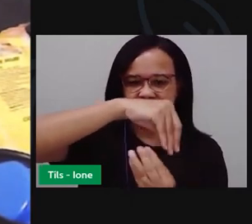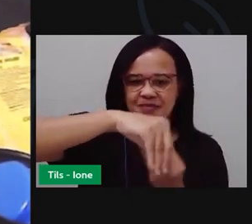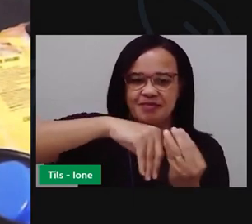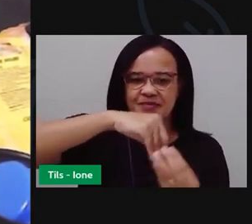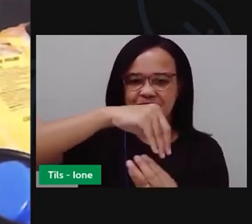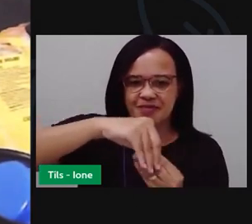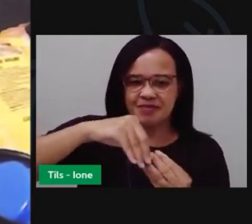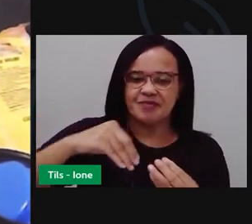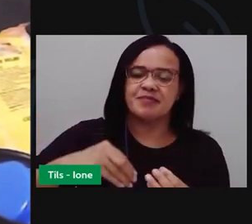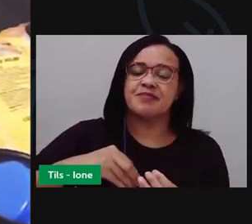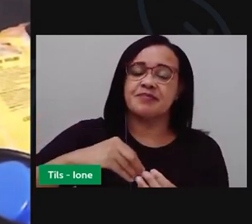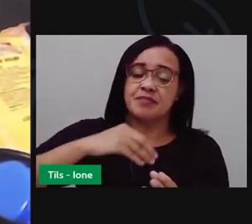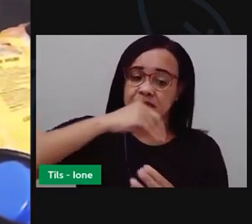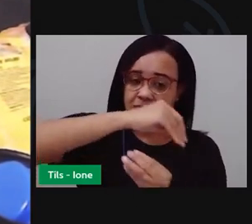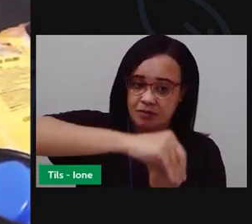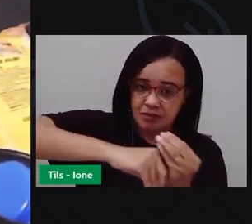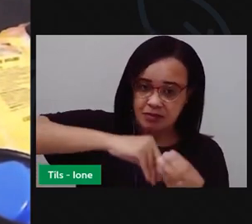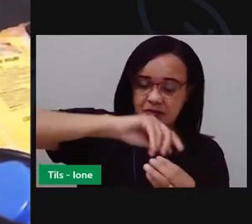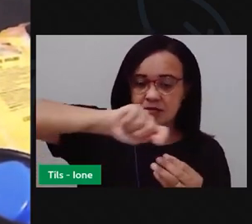Vai misturando.